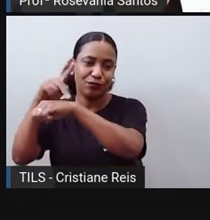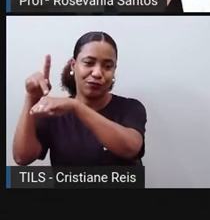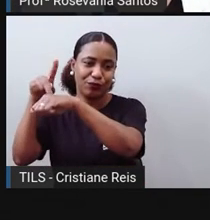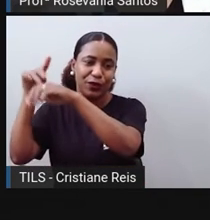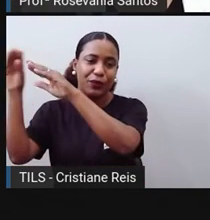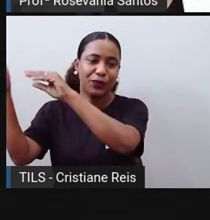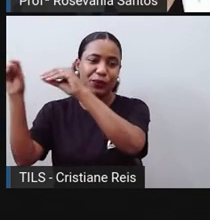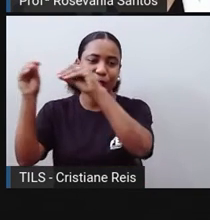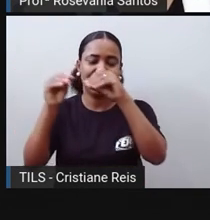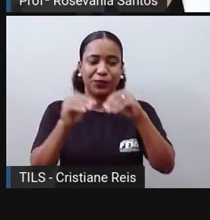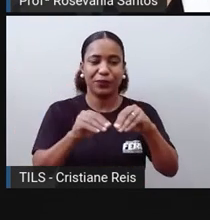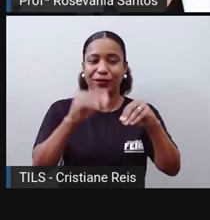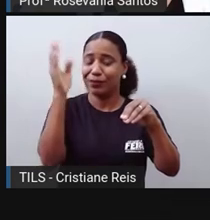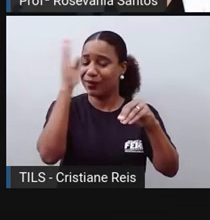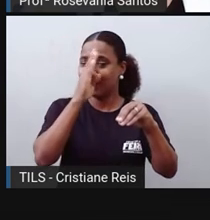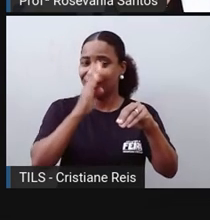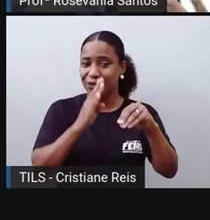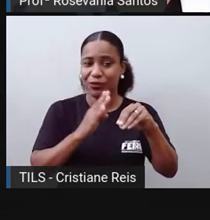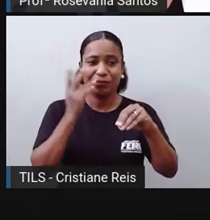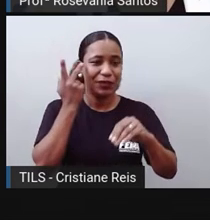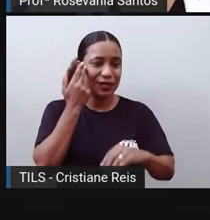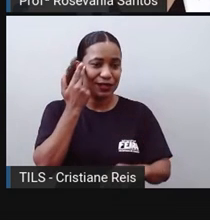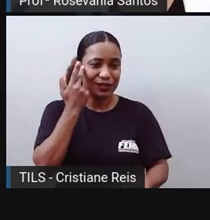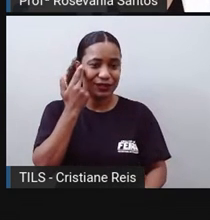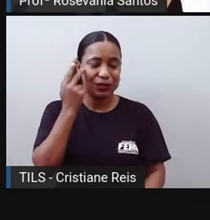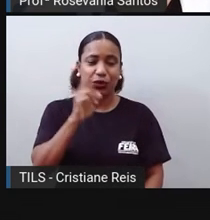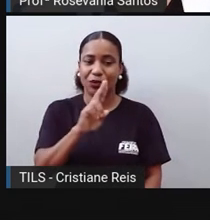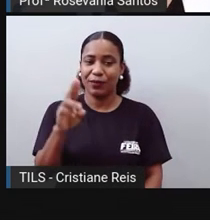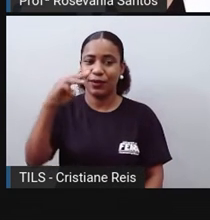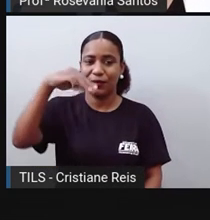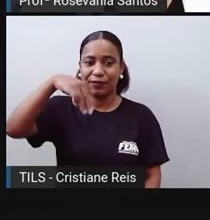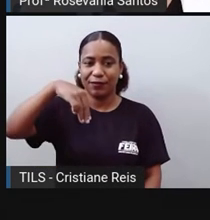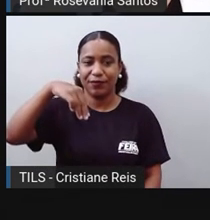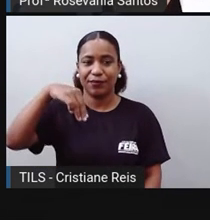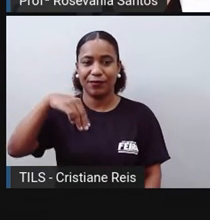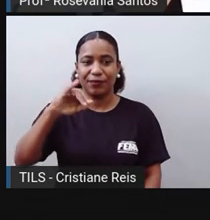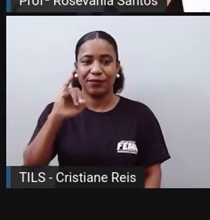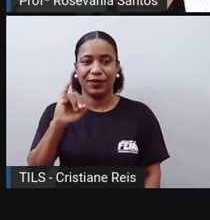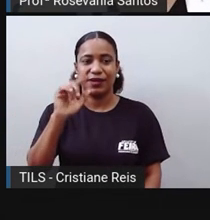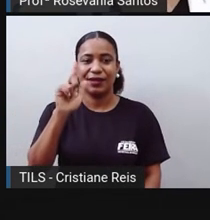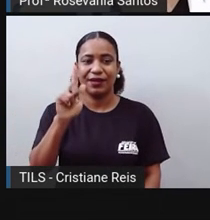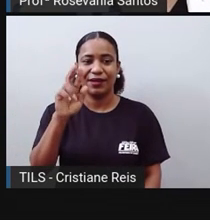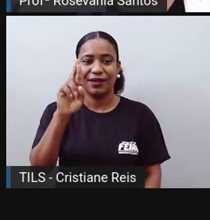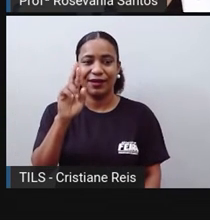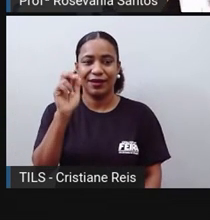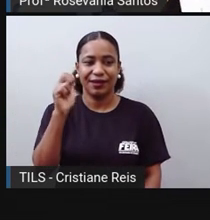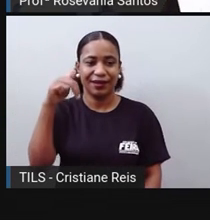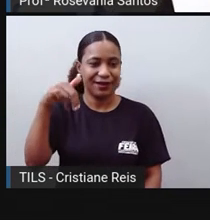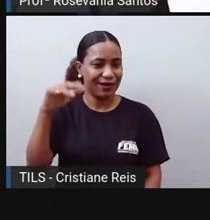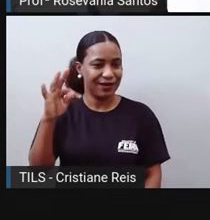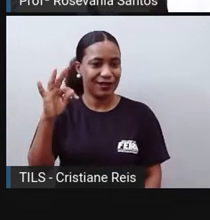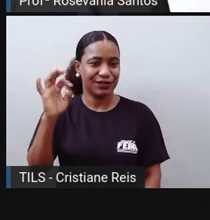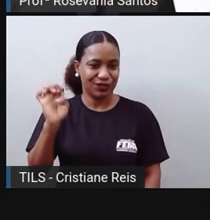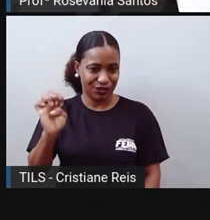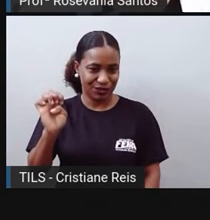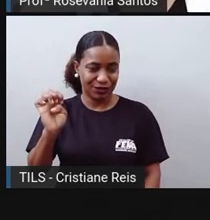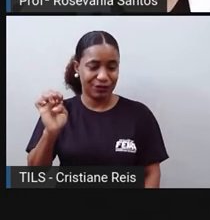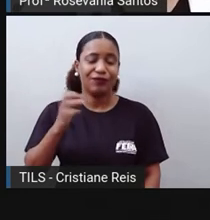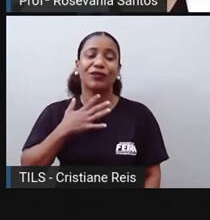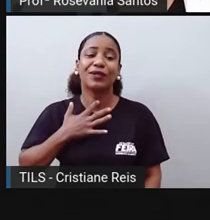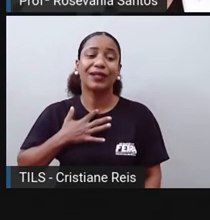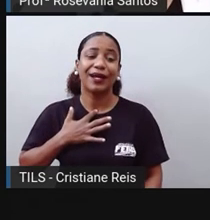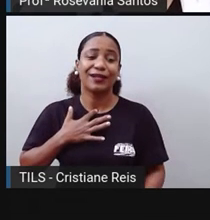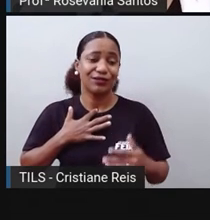uma vida ali no Brasil. Eu sou migrante, né? Eu vim para cá, ninguém me obrigou, não fui forçada.